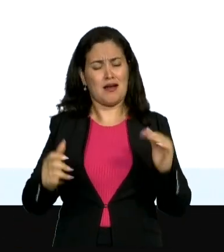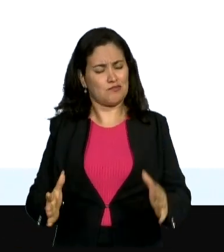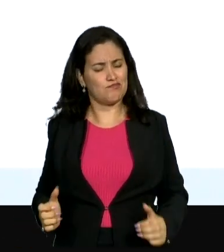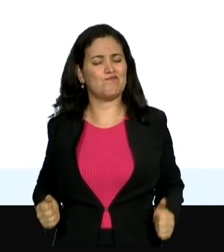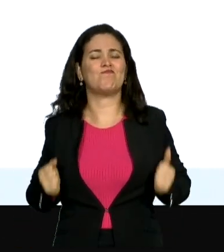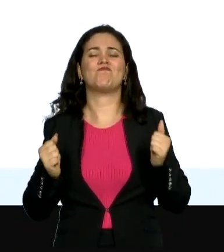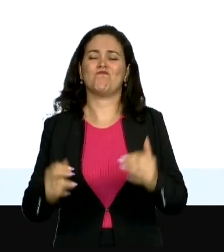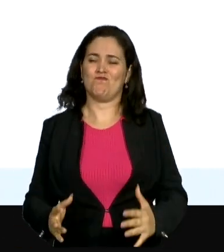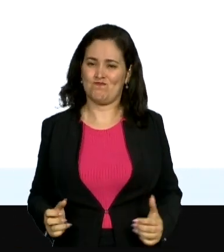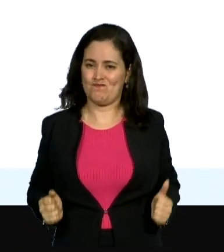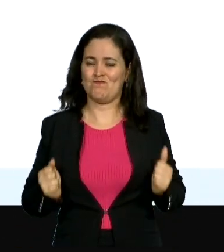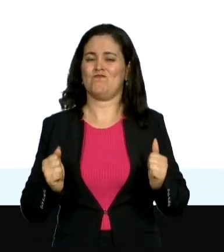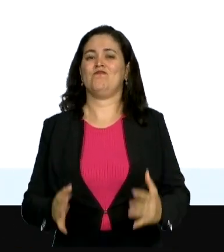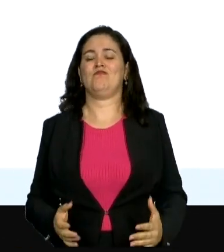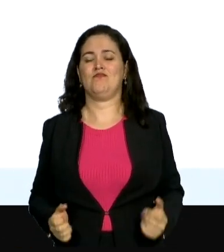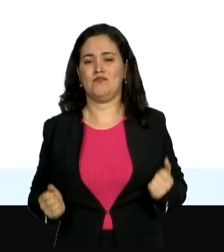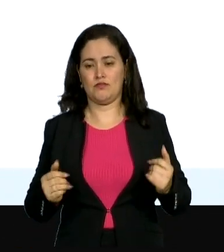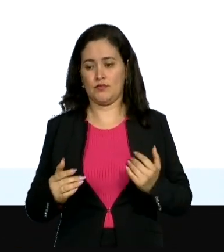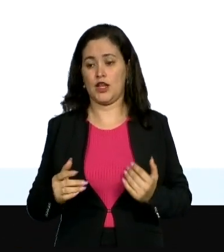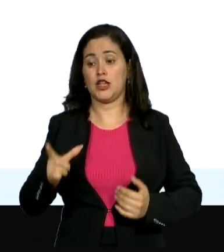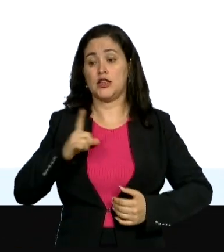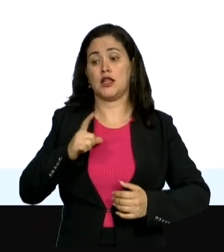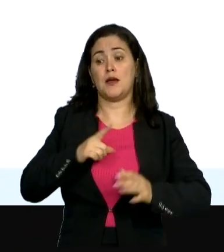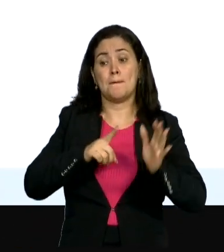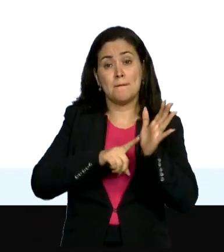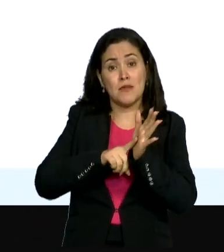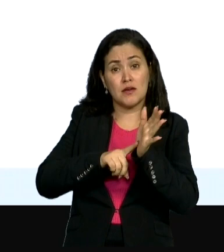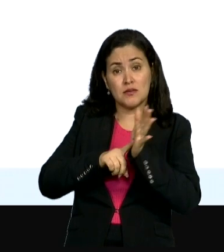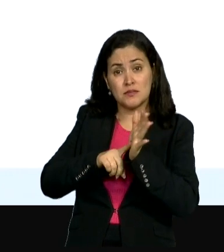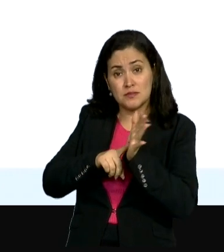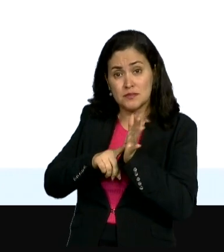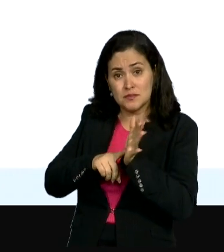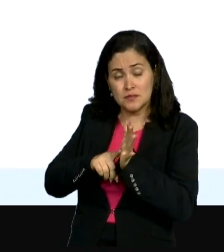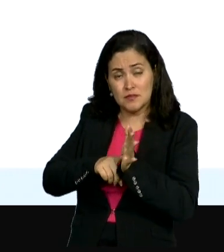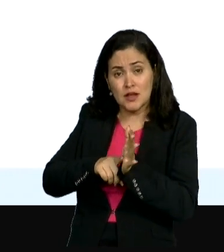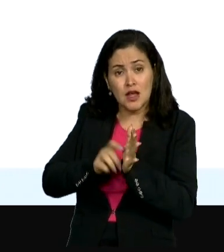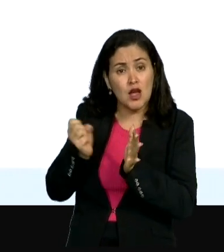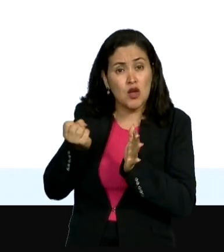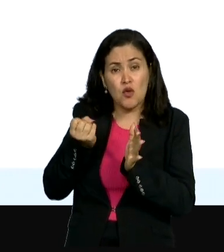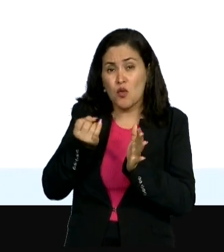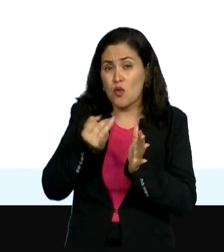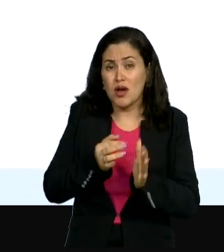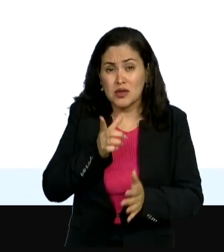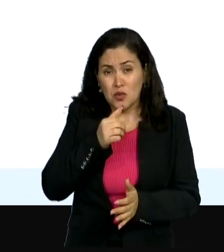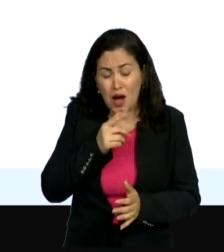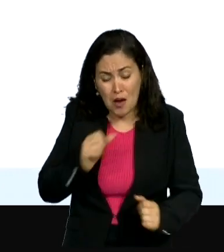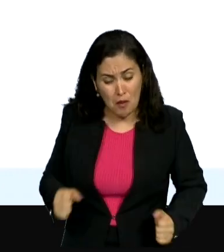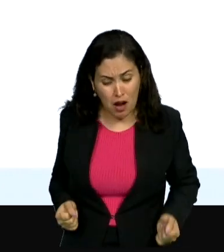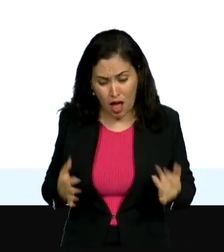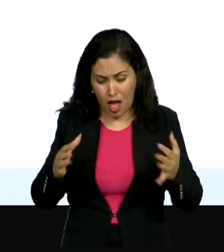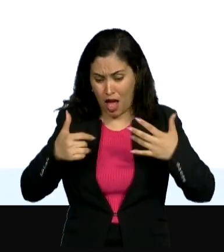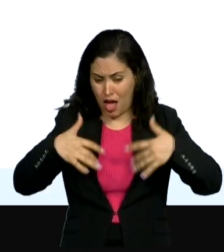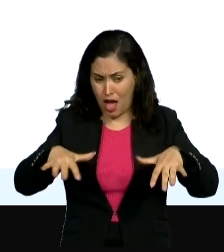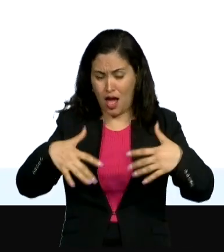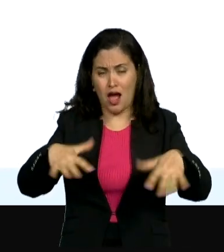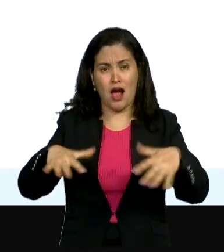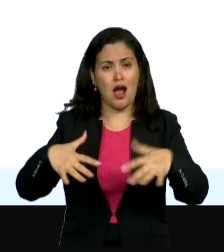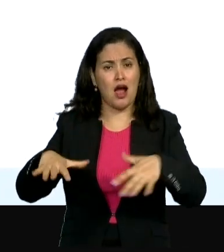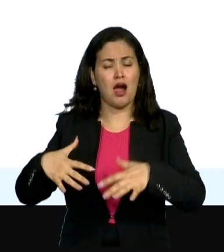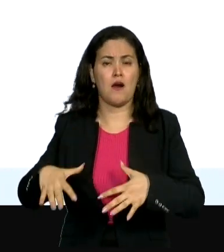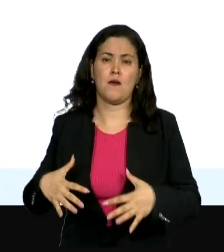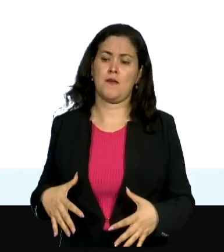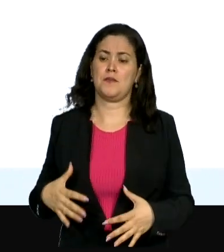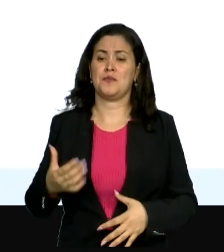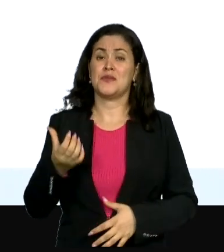capital do seu estado desperdiça em água. E eu peço para se passarem para o próximo mapa, que nós vamos ver que 60